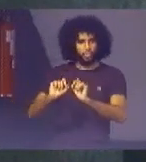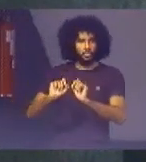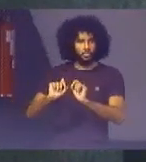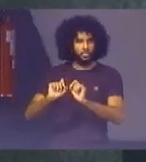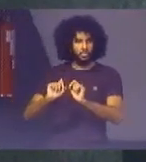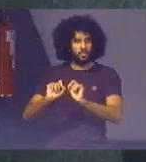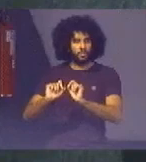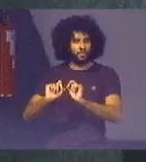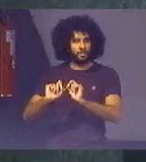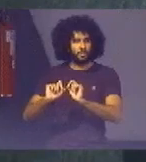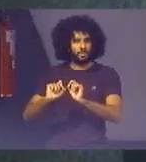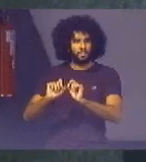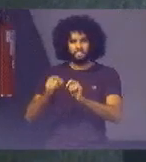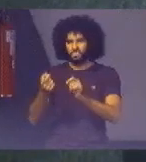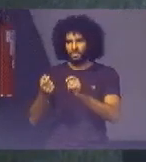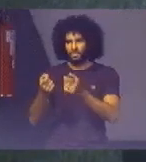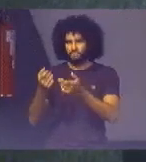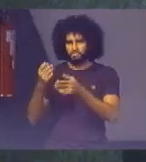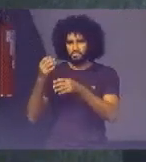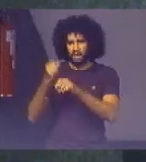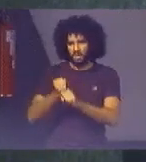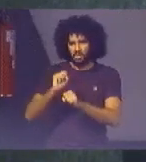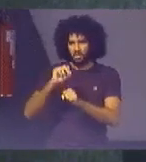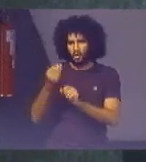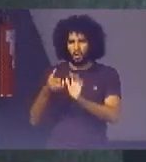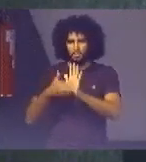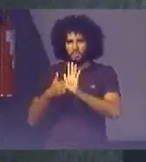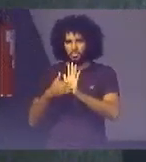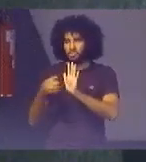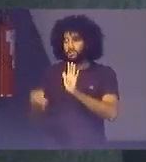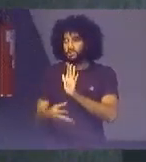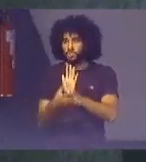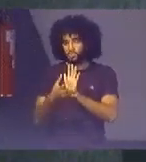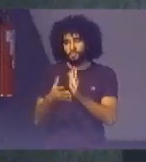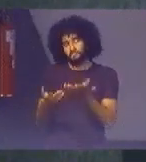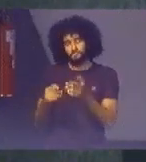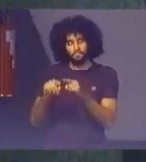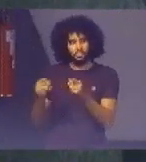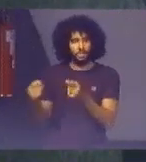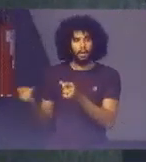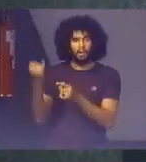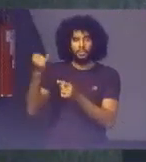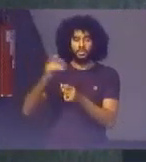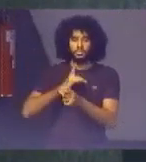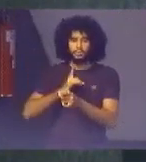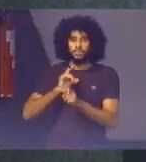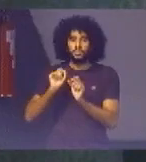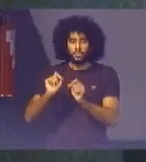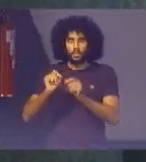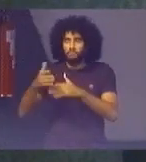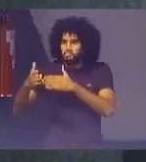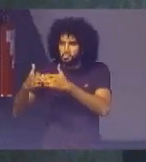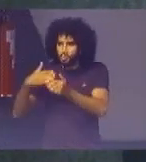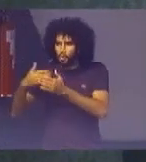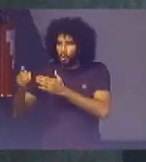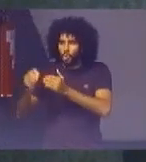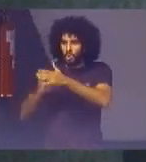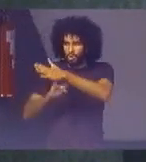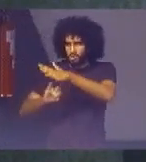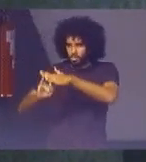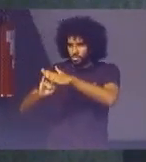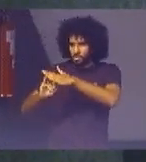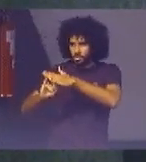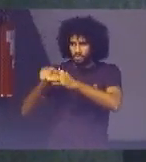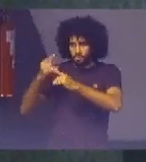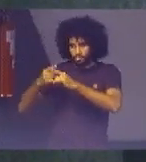Ou a sua volta Ou uma nova proposta De comissão Mas é da maior importância Que exista Qualquer que seja A institucionalidade Até